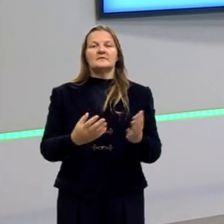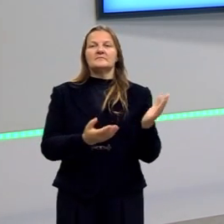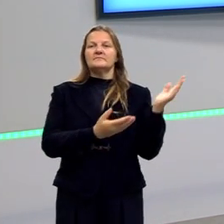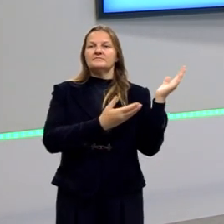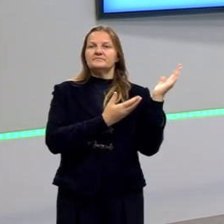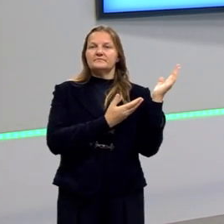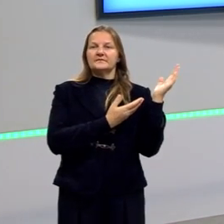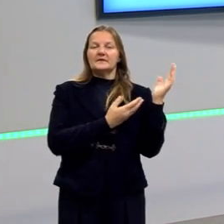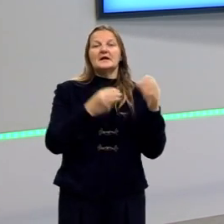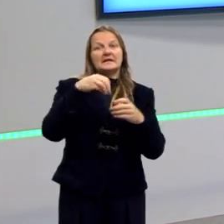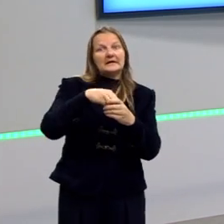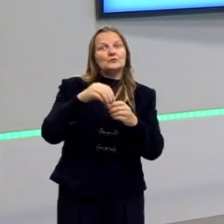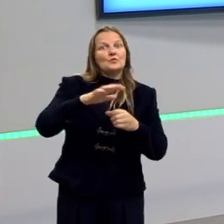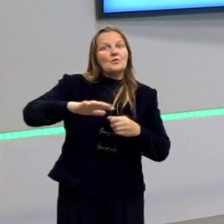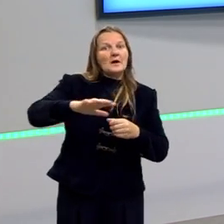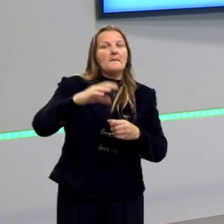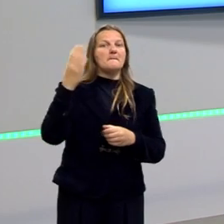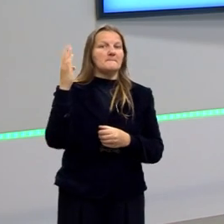em biologia.